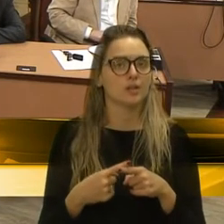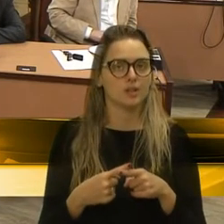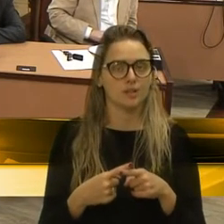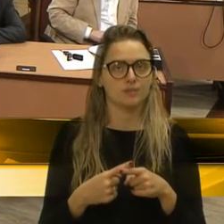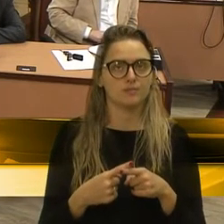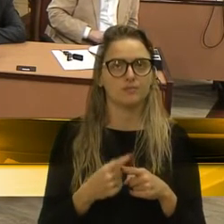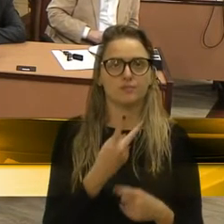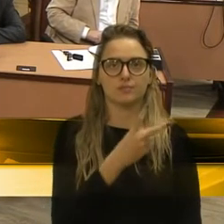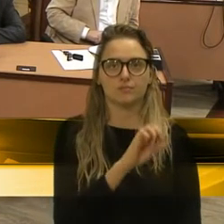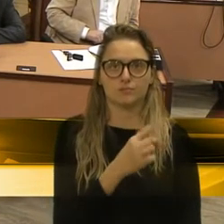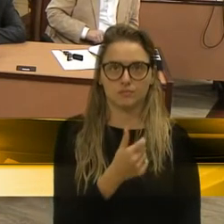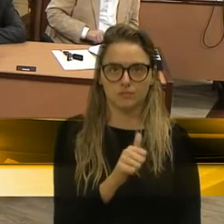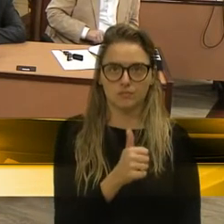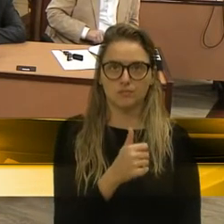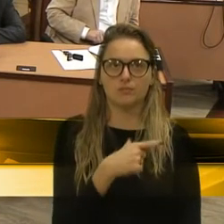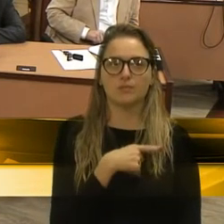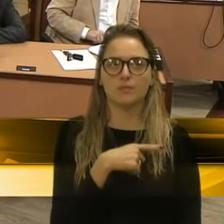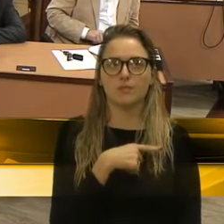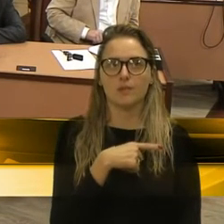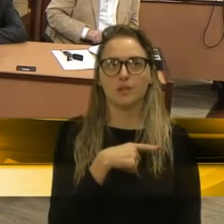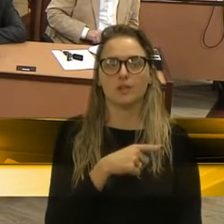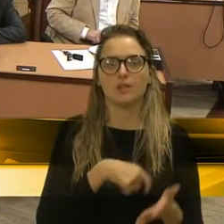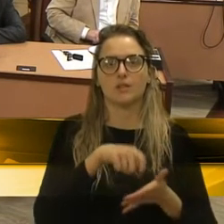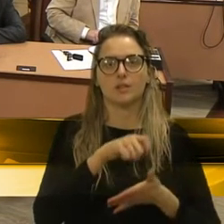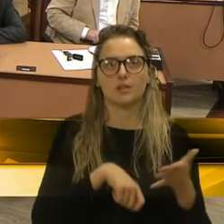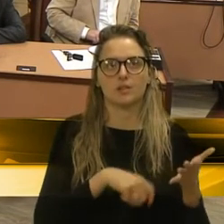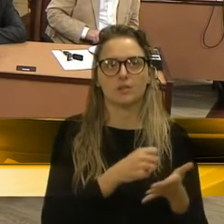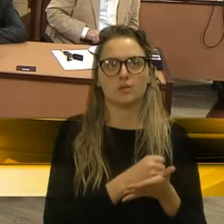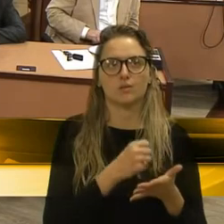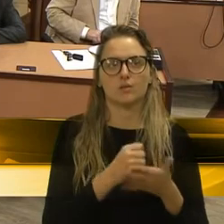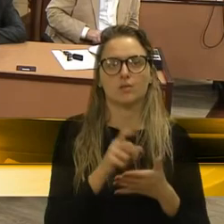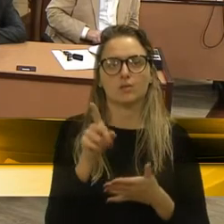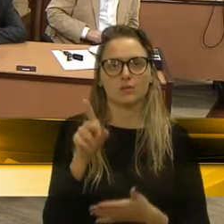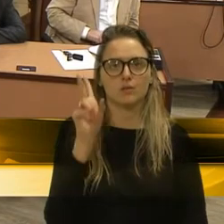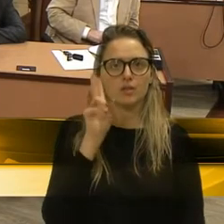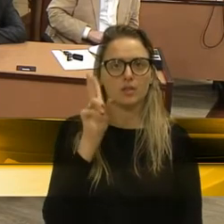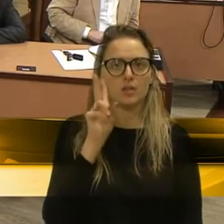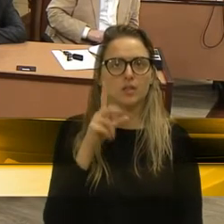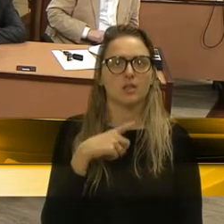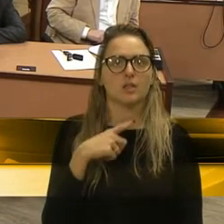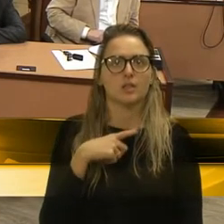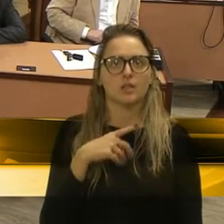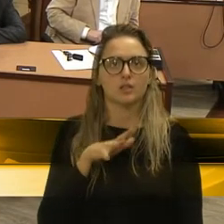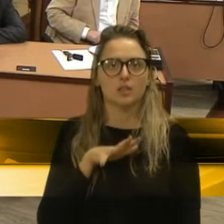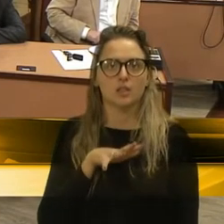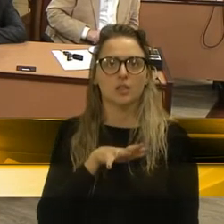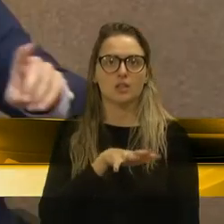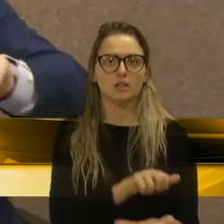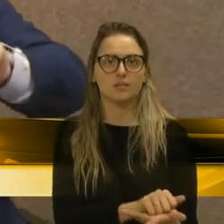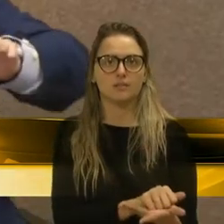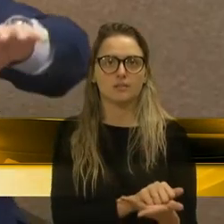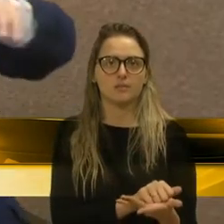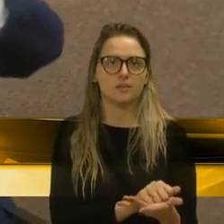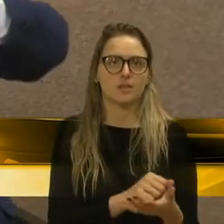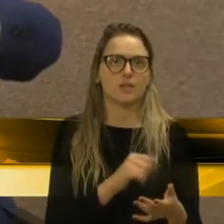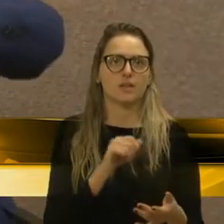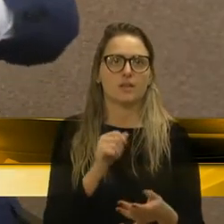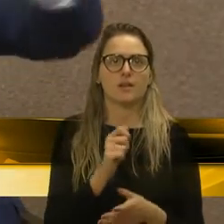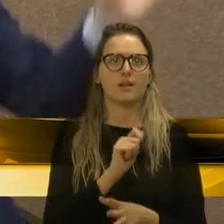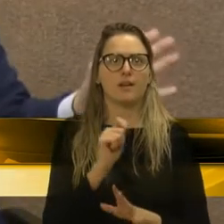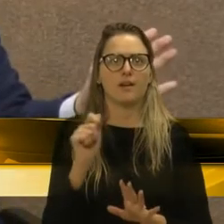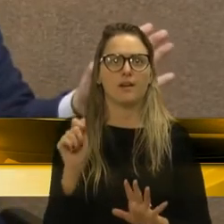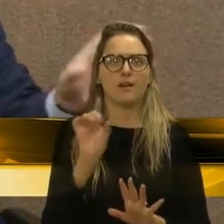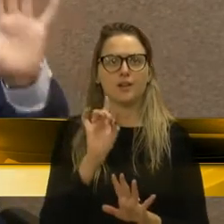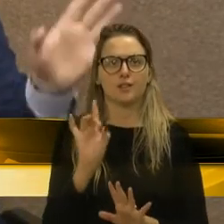em 2011, quando teve a assinatura desse convênio, a senhora lembra muito bem, existia uma invasão, inclusive, no local. Para não dizer que, ah, isso foi...